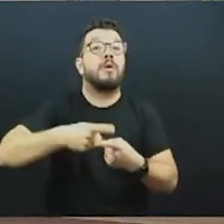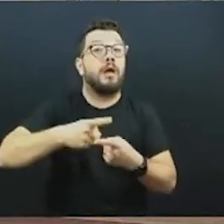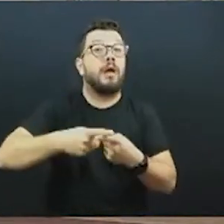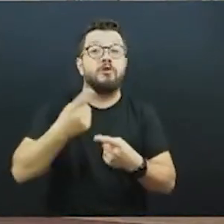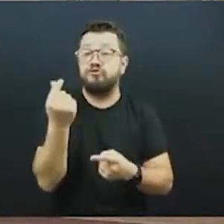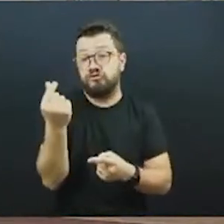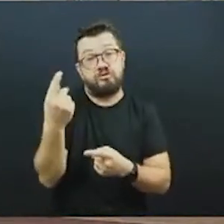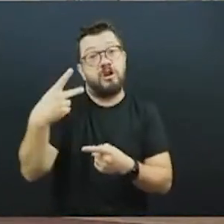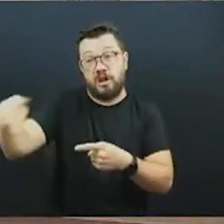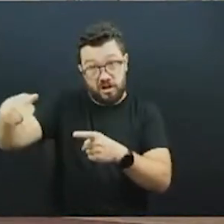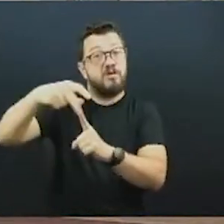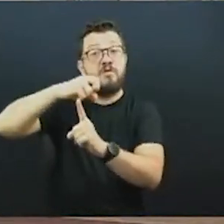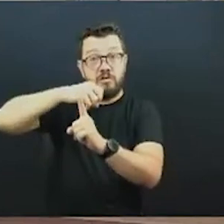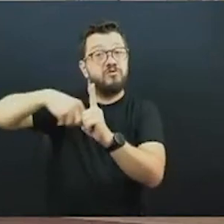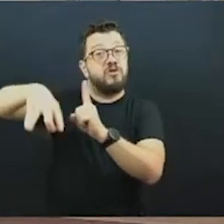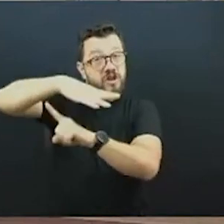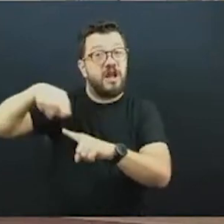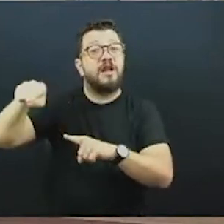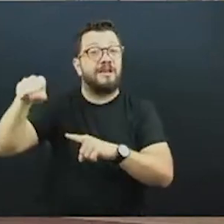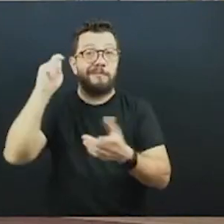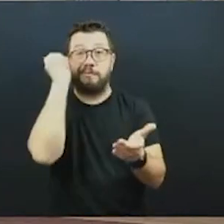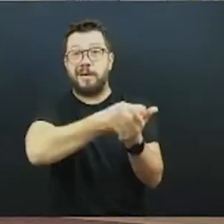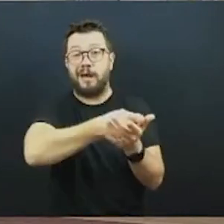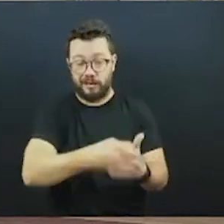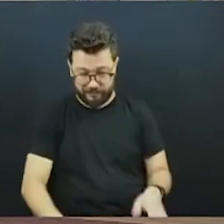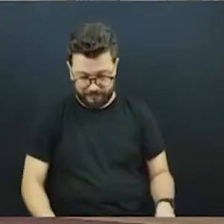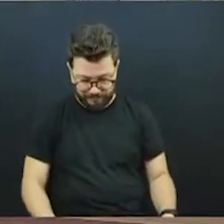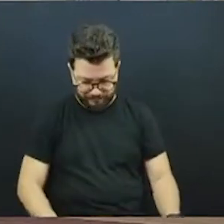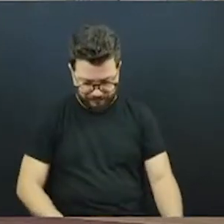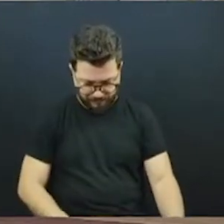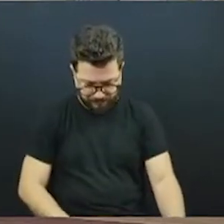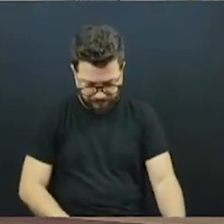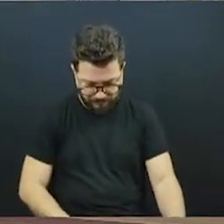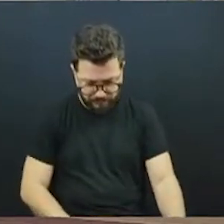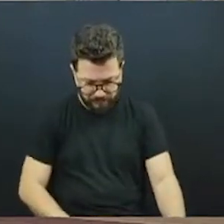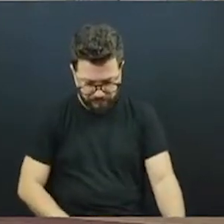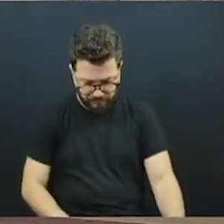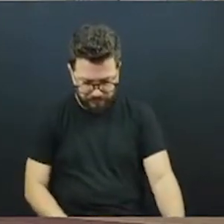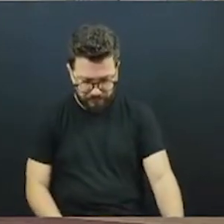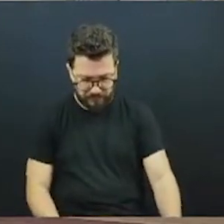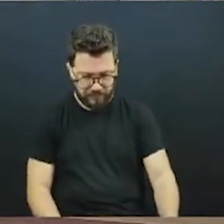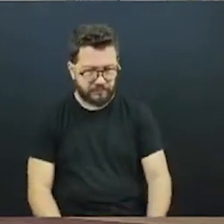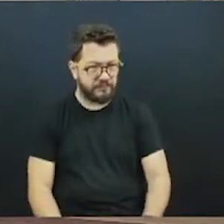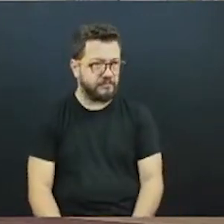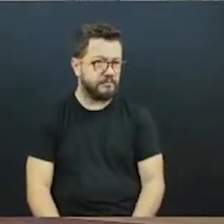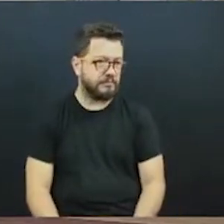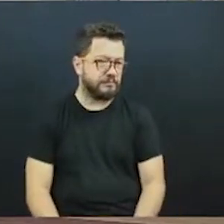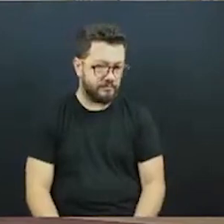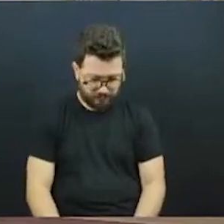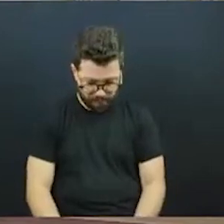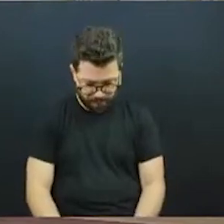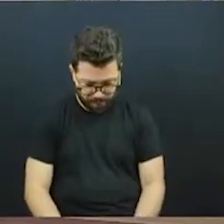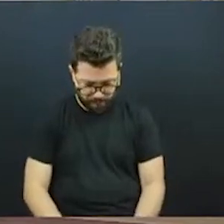bolso da concessionária, porque a concessionária não pode perder, embora seja um serviço público essencial, aliás, um